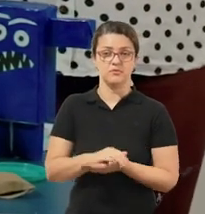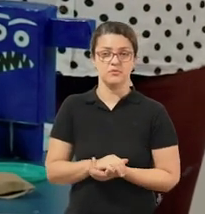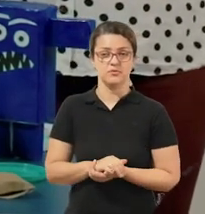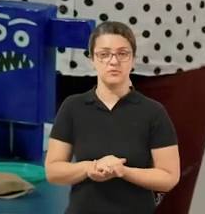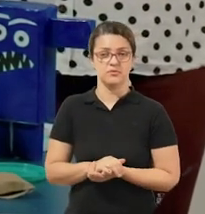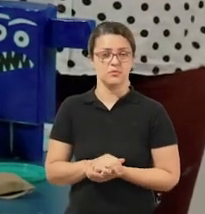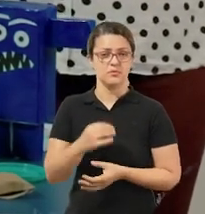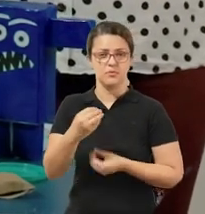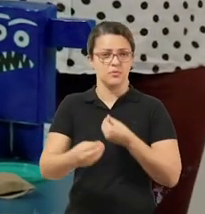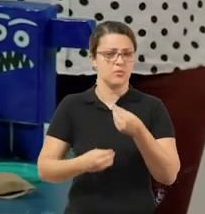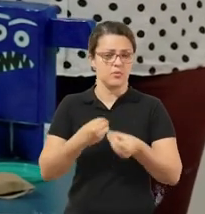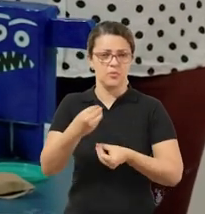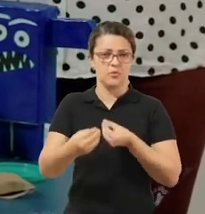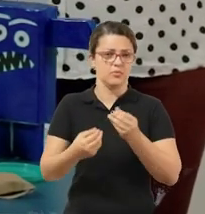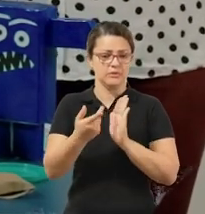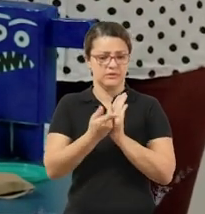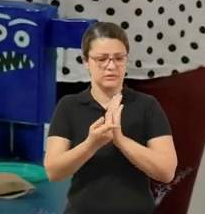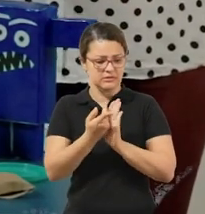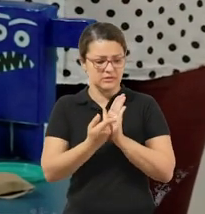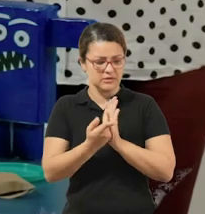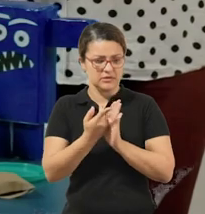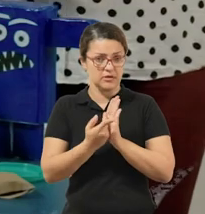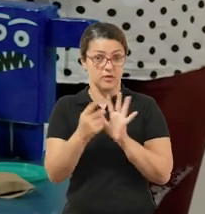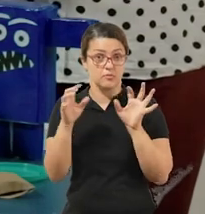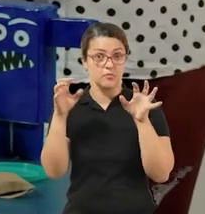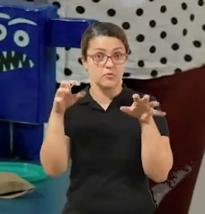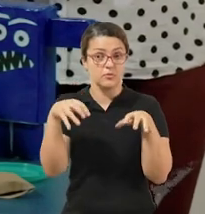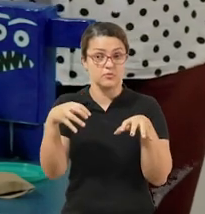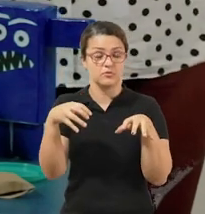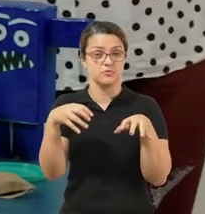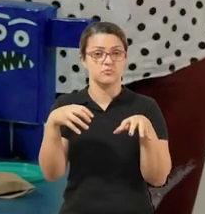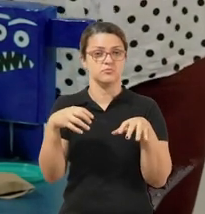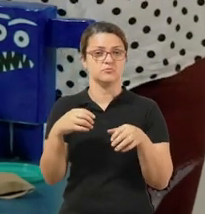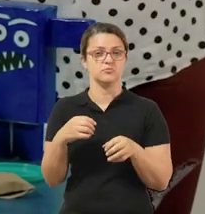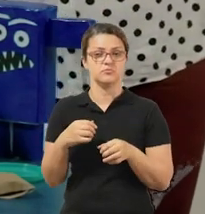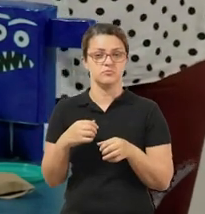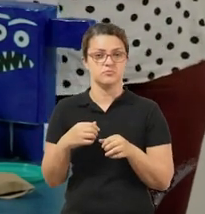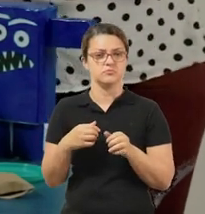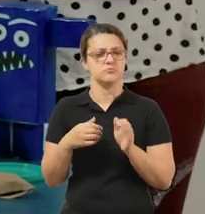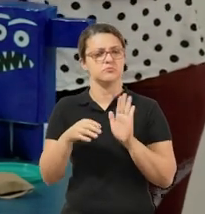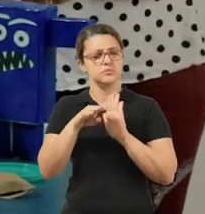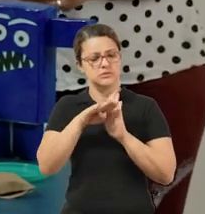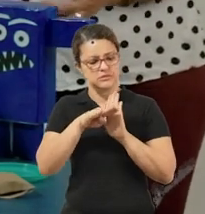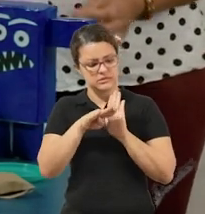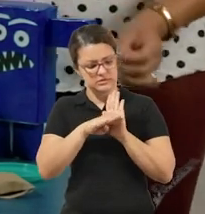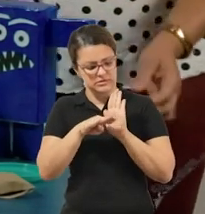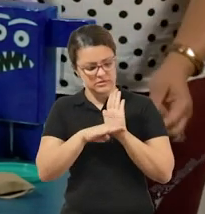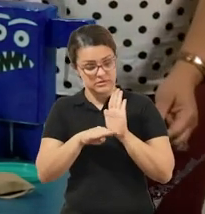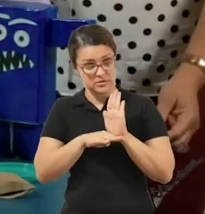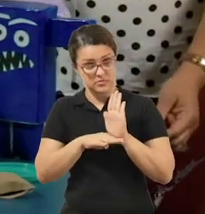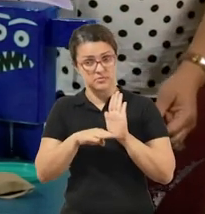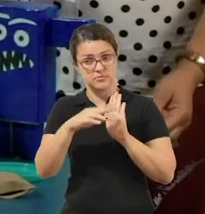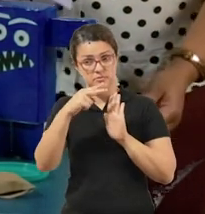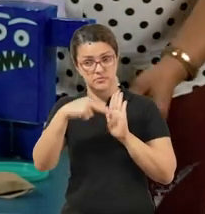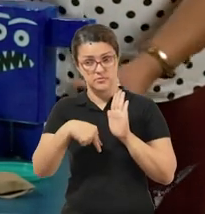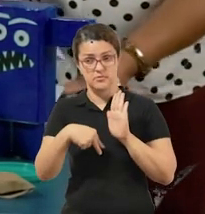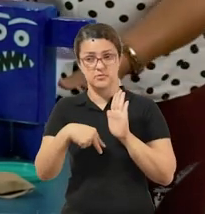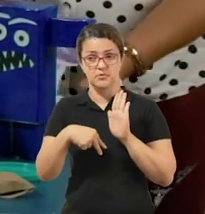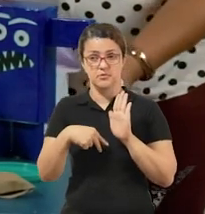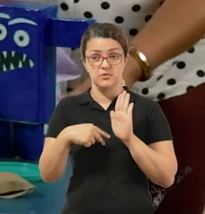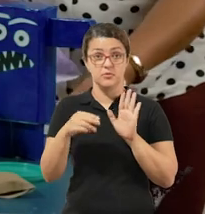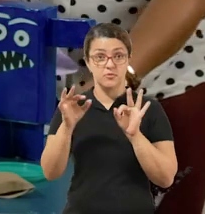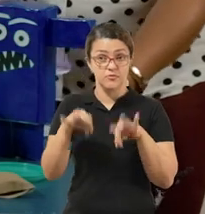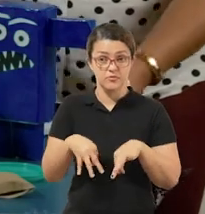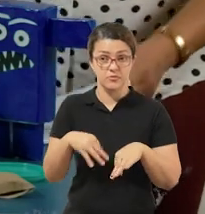que é como desenhar um monstro. Onde a gente segue várias etapas e no final a